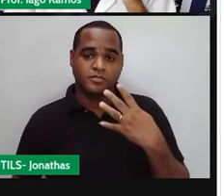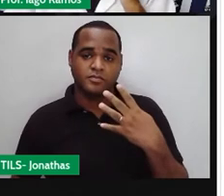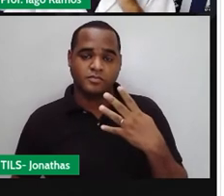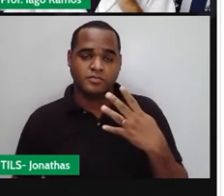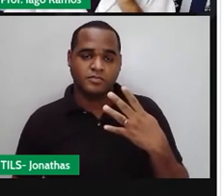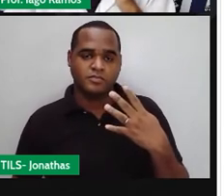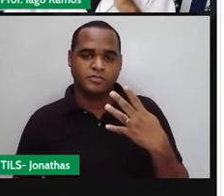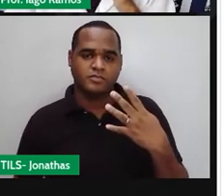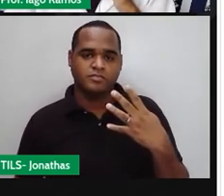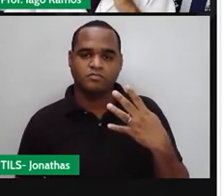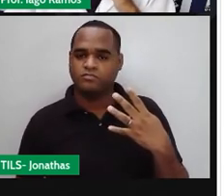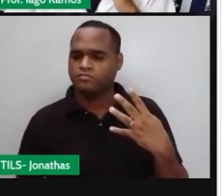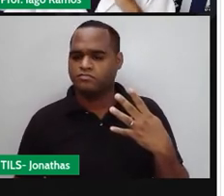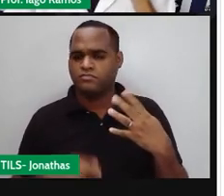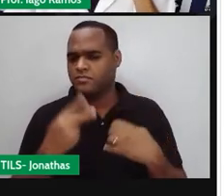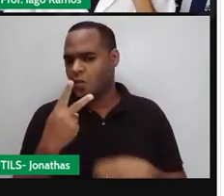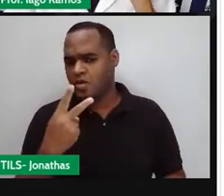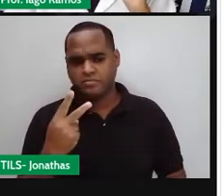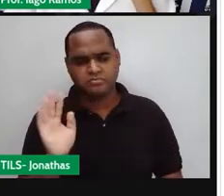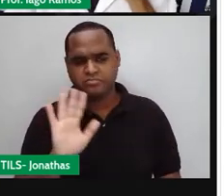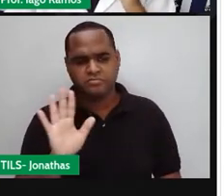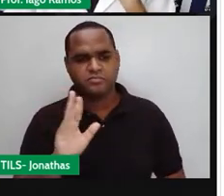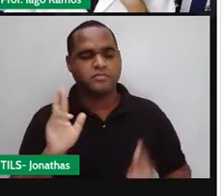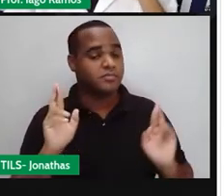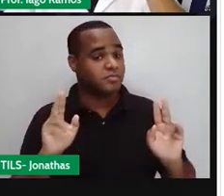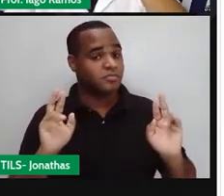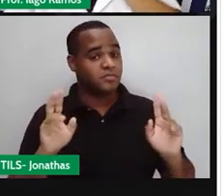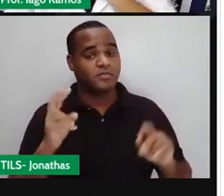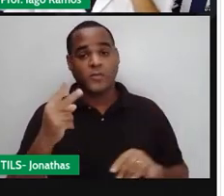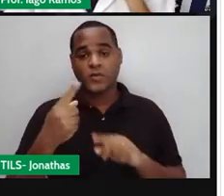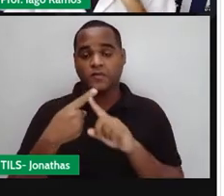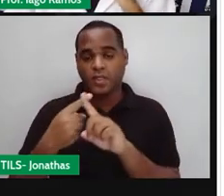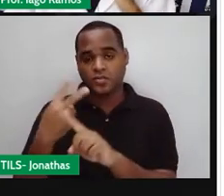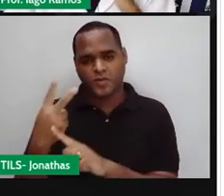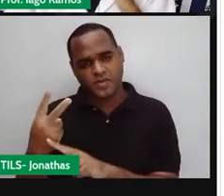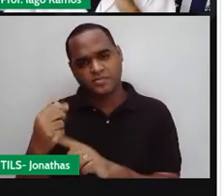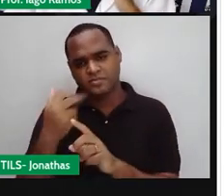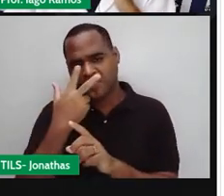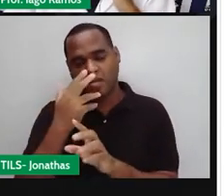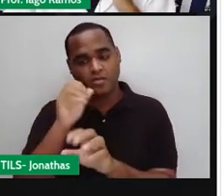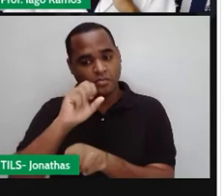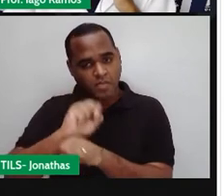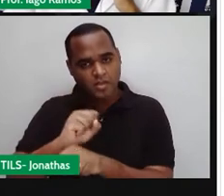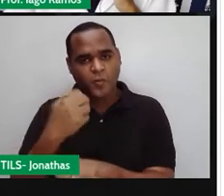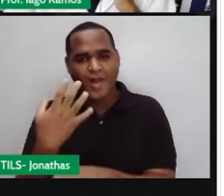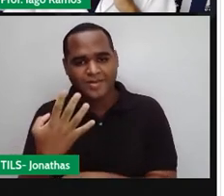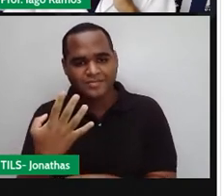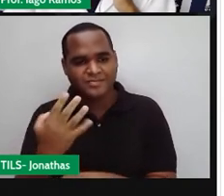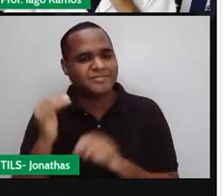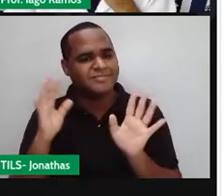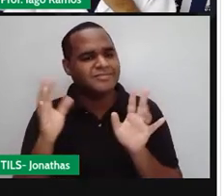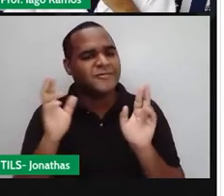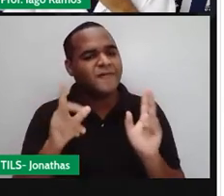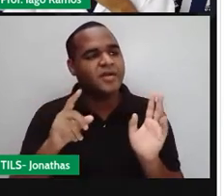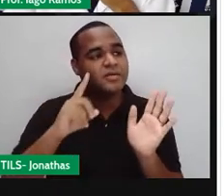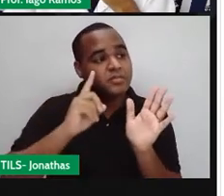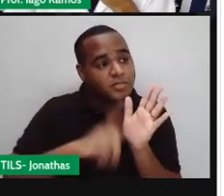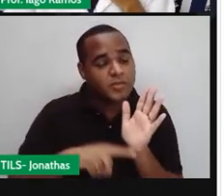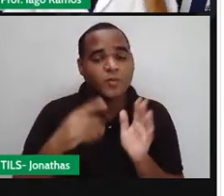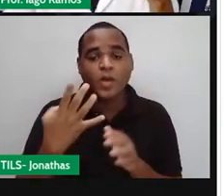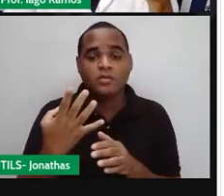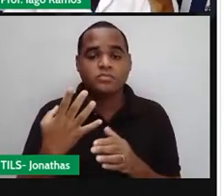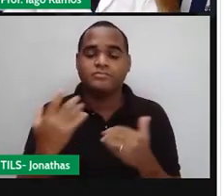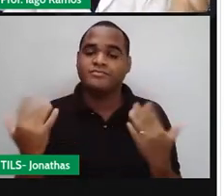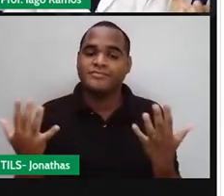Então, não pode ser dois. Porque se for duas vezes dois, vai parar no quatro positivo. Aqui é menos quatro. Ah,